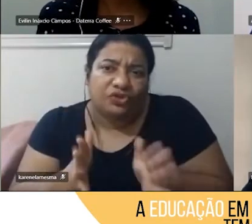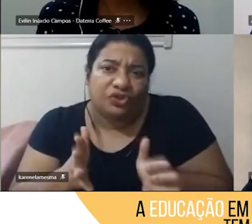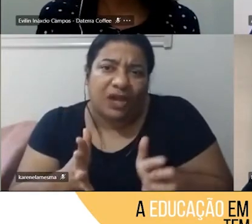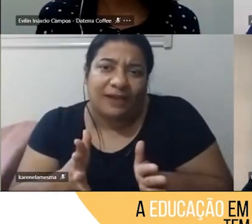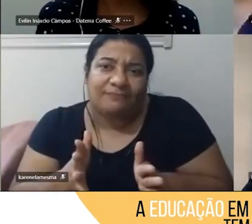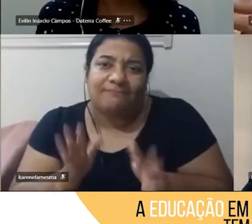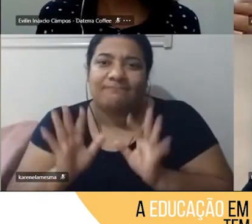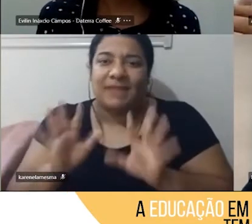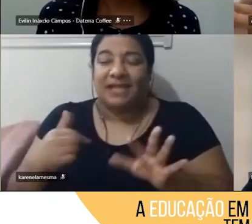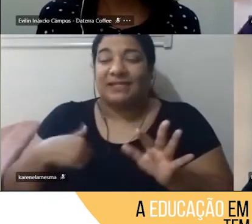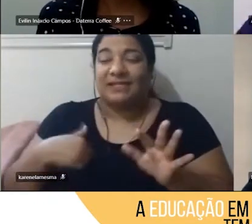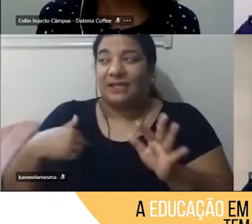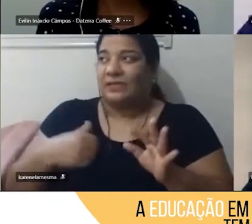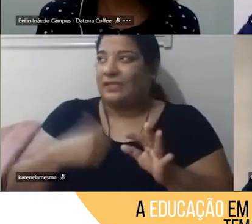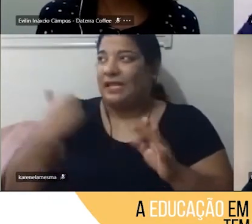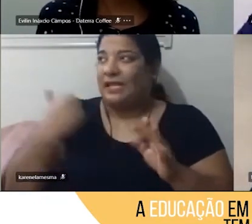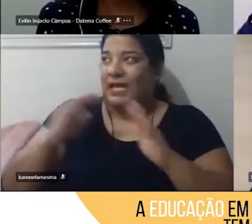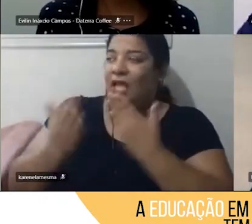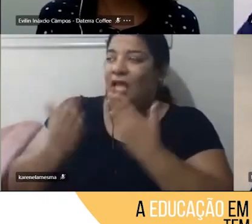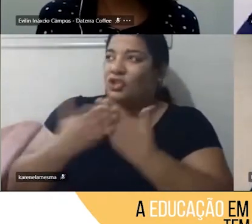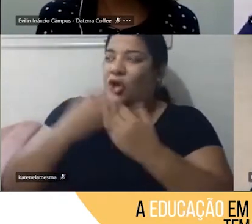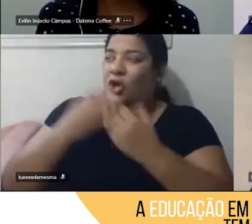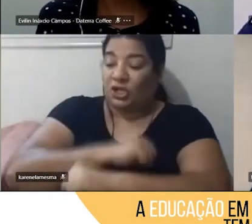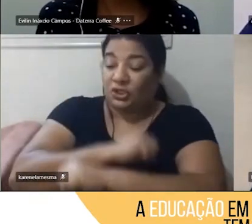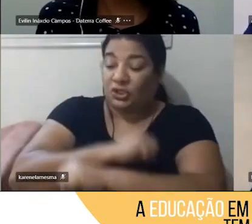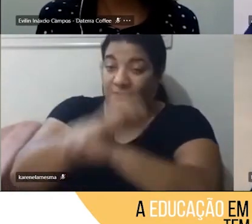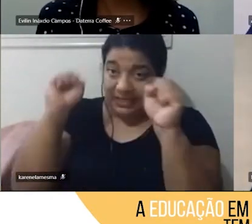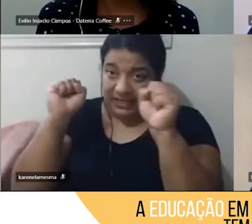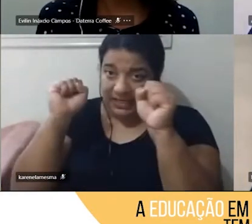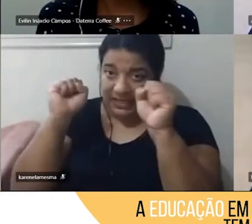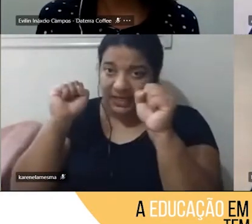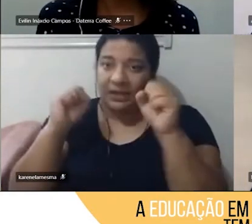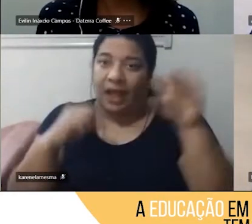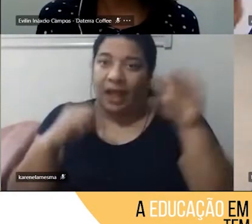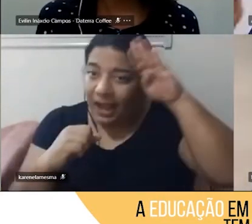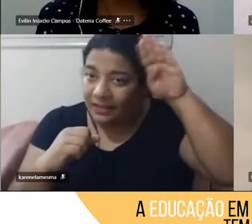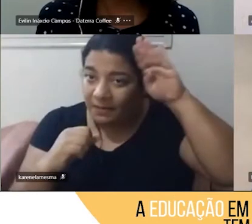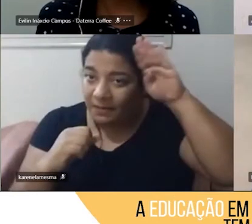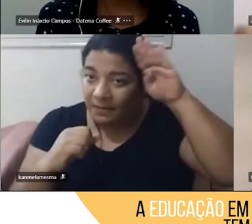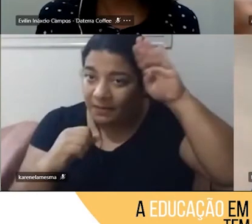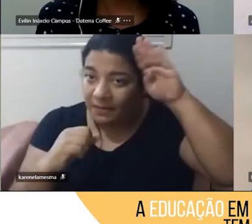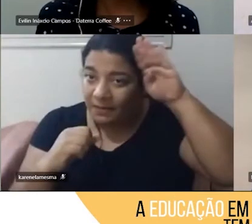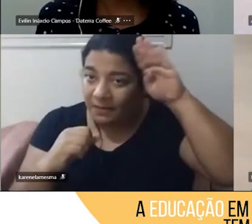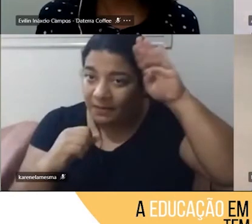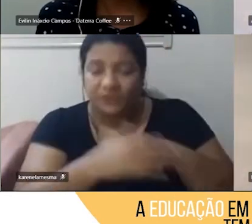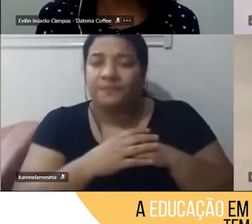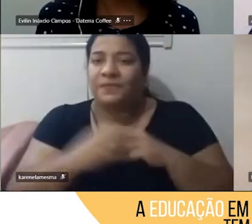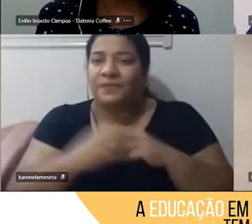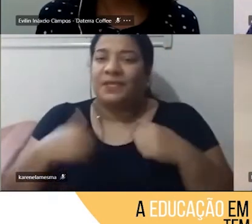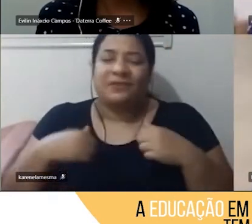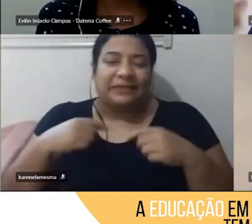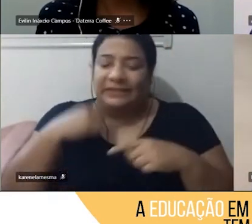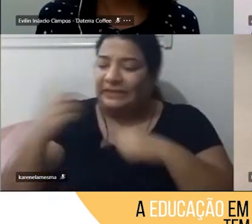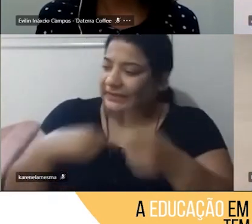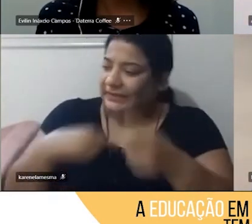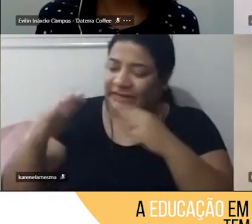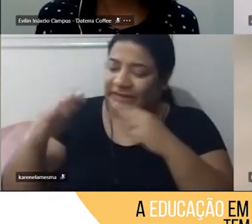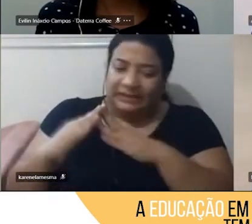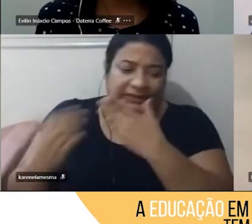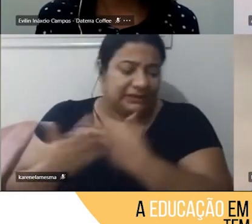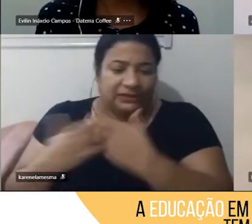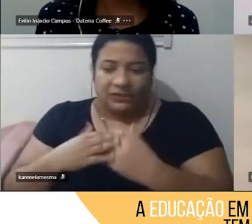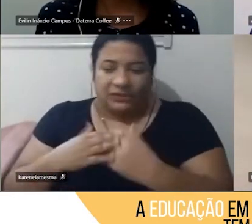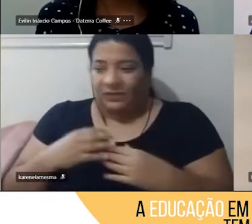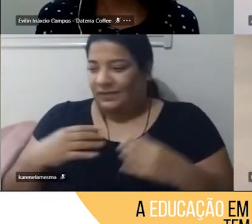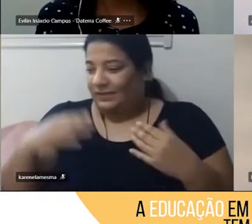na escola, eu estudava de manhã e a gente ia para a academia à tarde. Eu estava na escola, ainda estava com uma dúvida ali, eu estava meio inseguro de